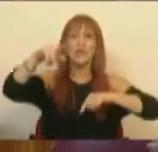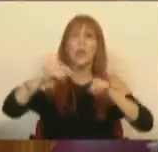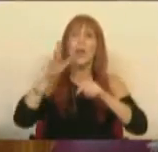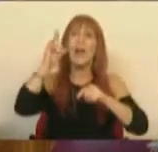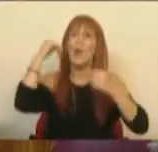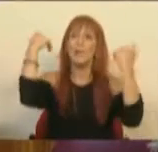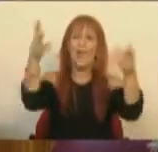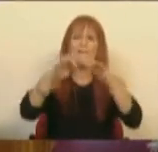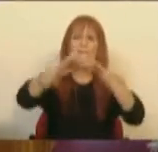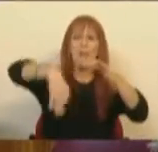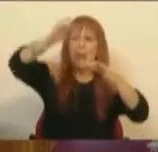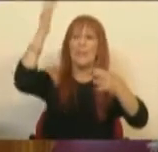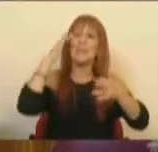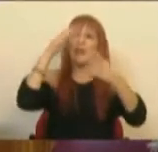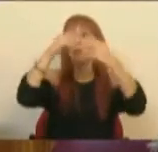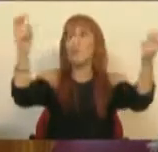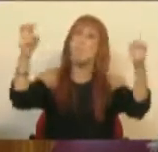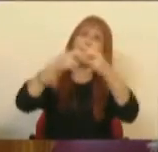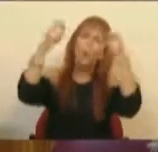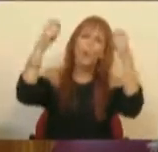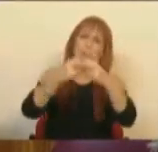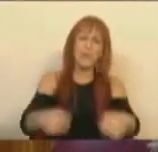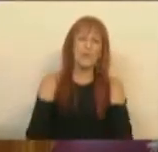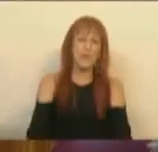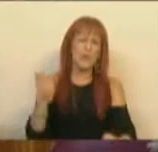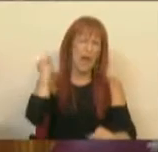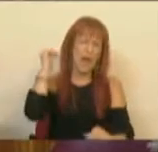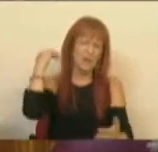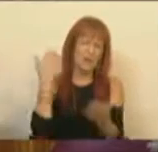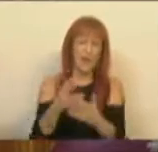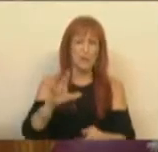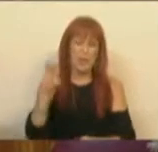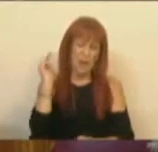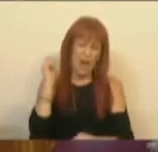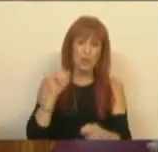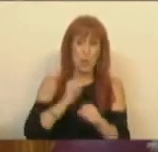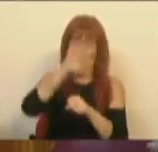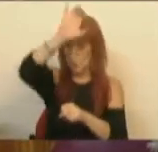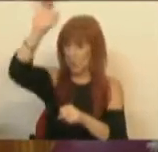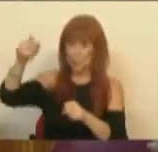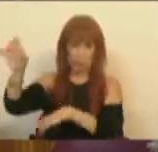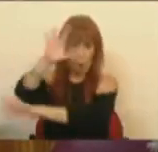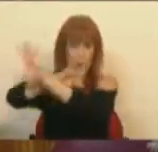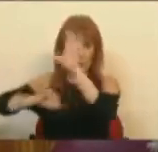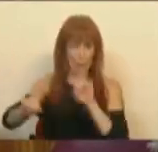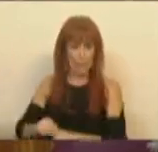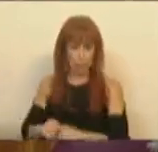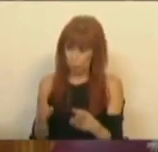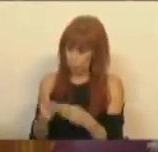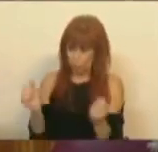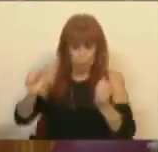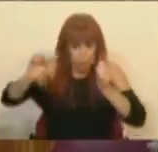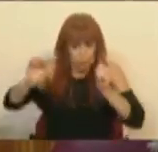para finalmente tentar resolver um problema que tem séculos neste país, que há décadas outros países da Europa Ocidental já